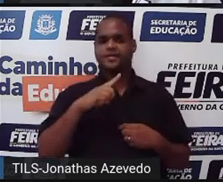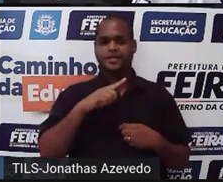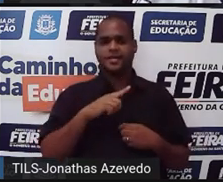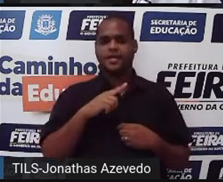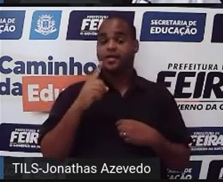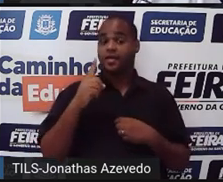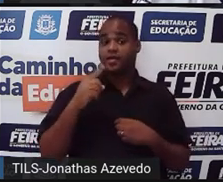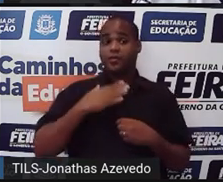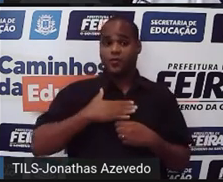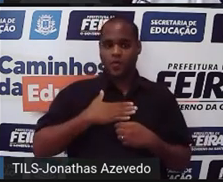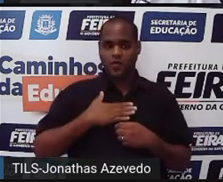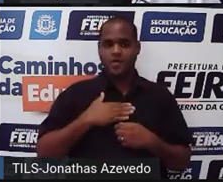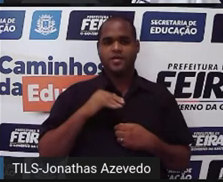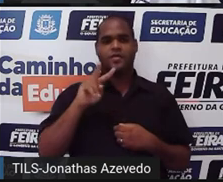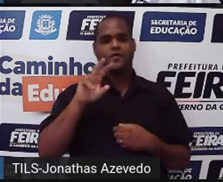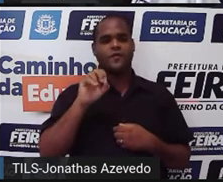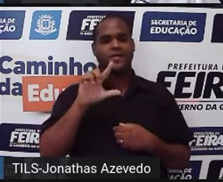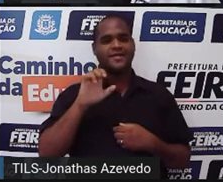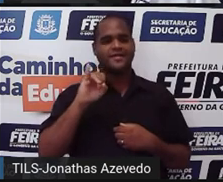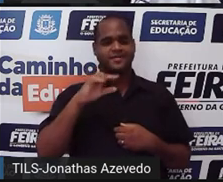de vôlei. Certo?